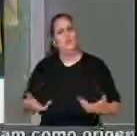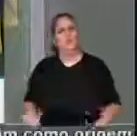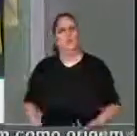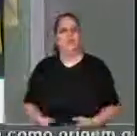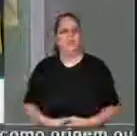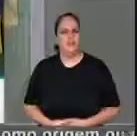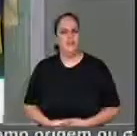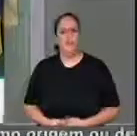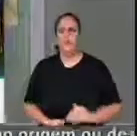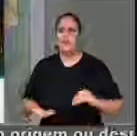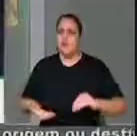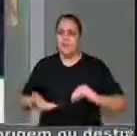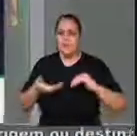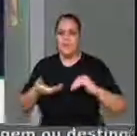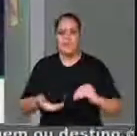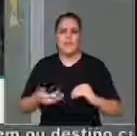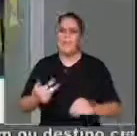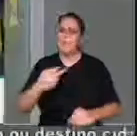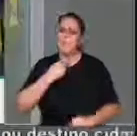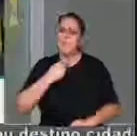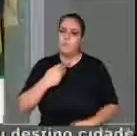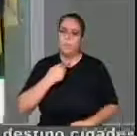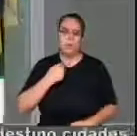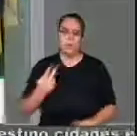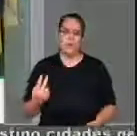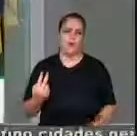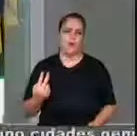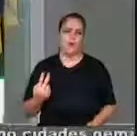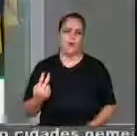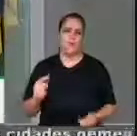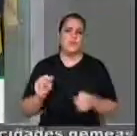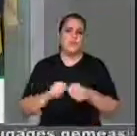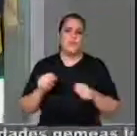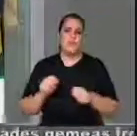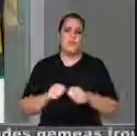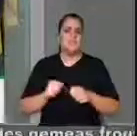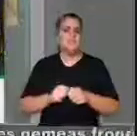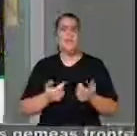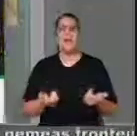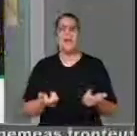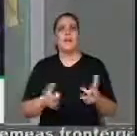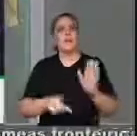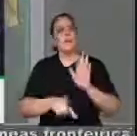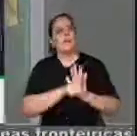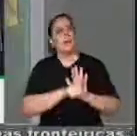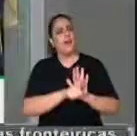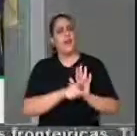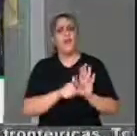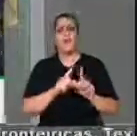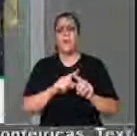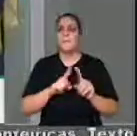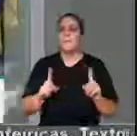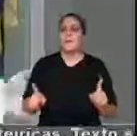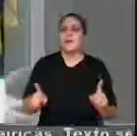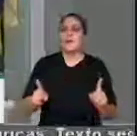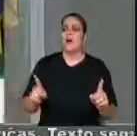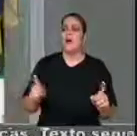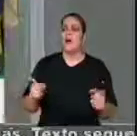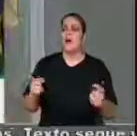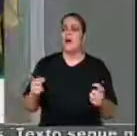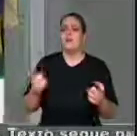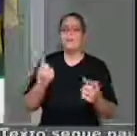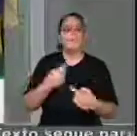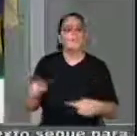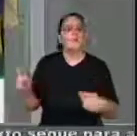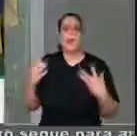não pode legislar para a segurança pública por espasmos. só quando tem uma comoção,